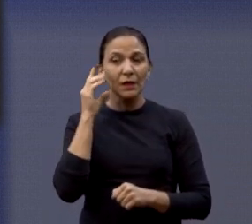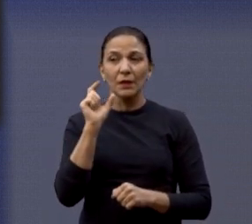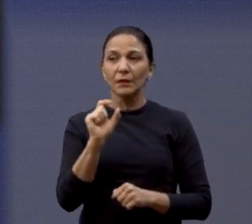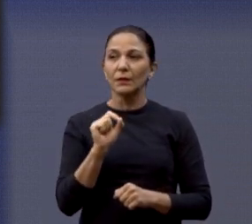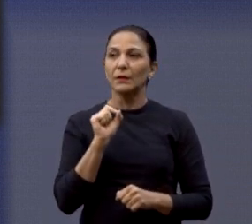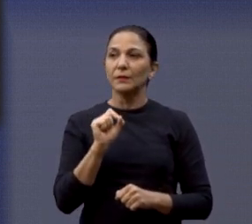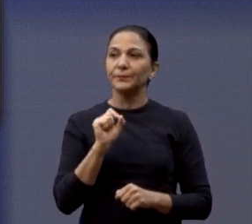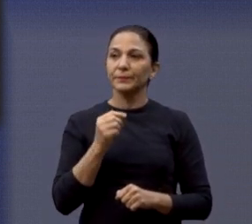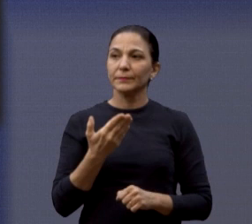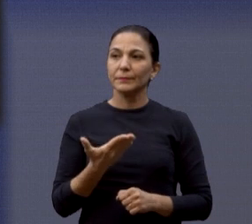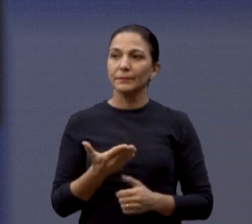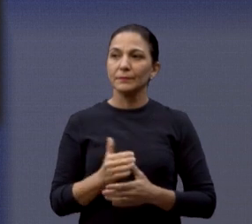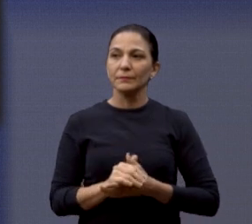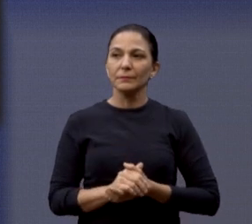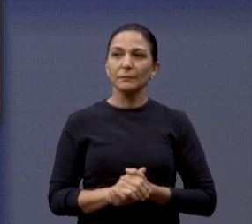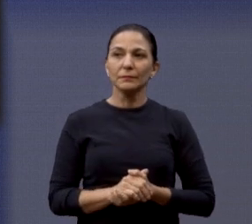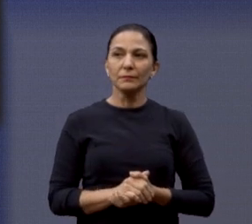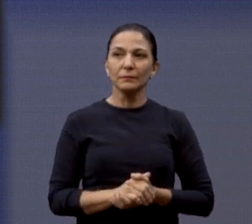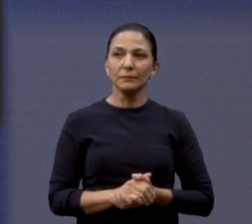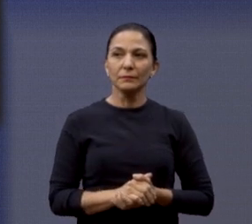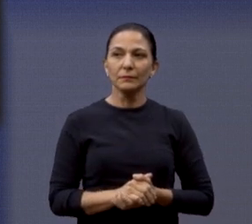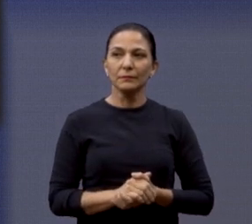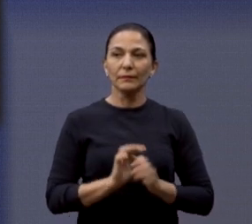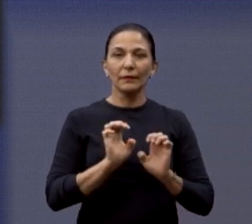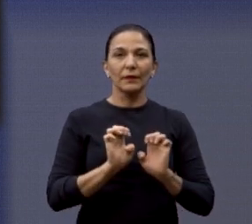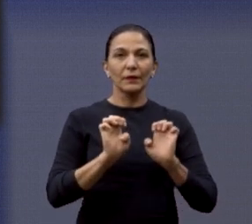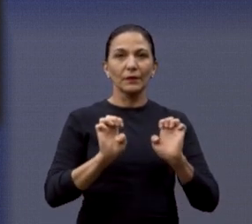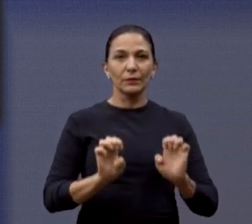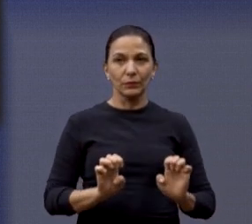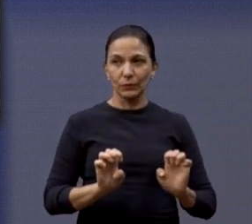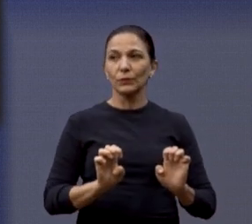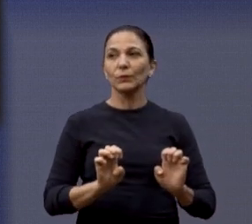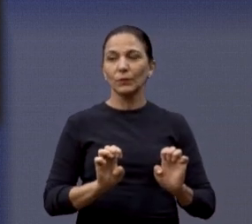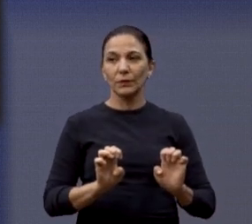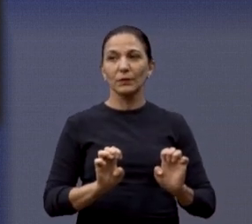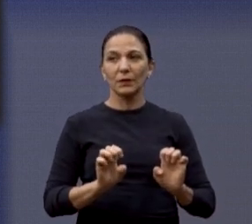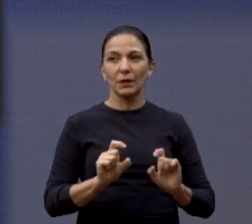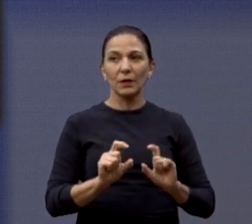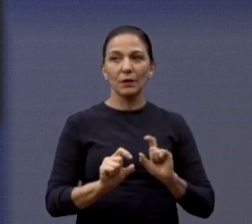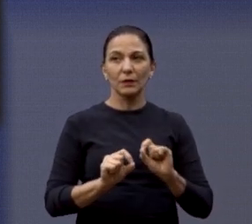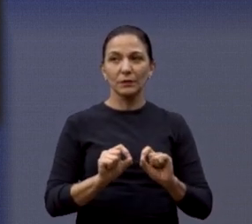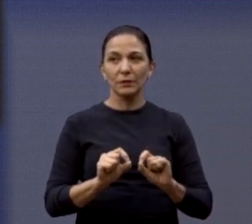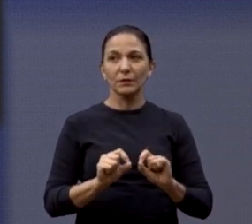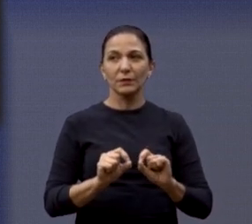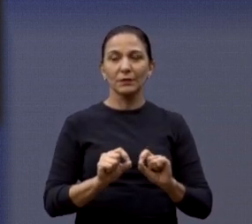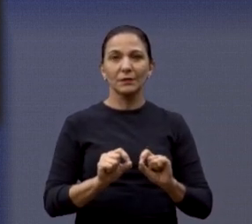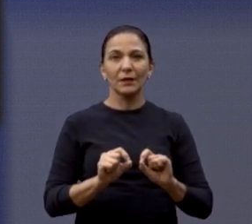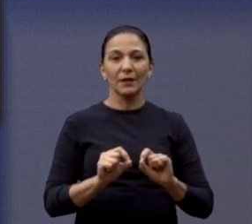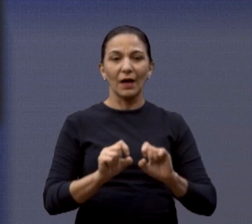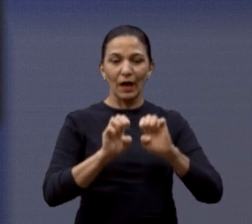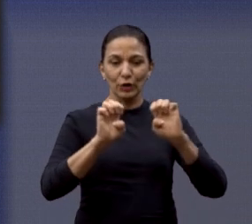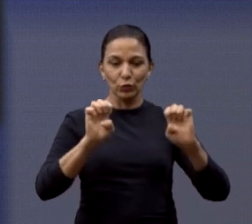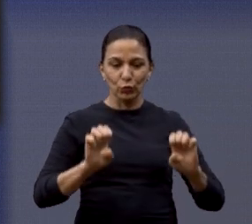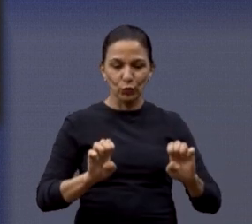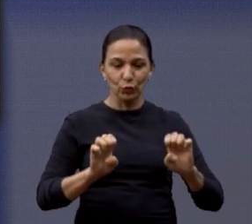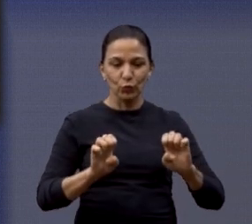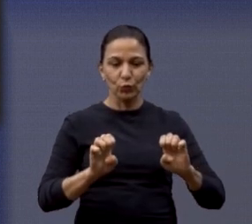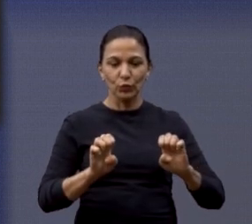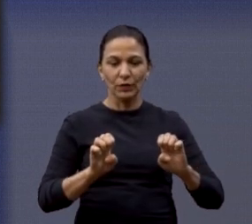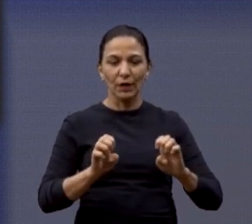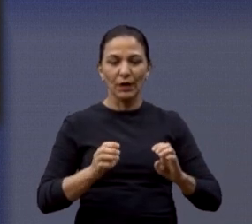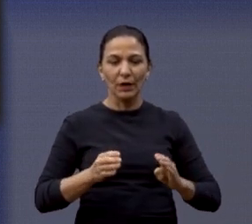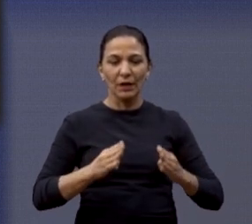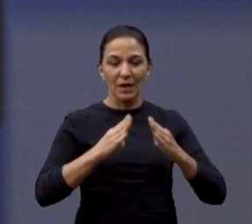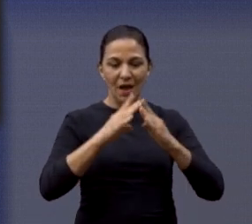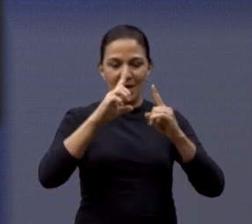estrutura a estrutura está afundando. Então, como